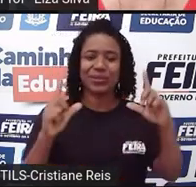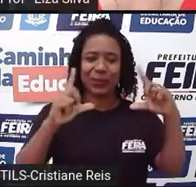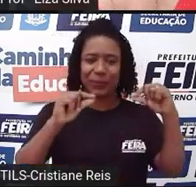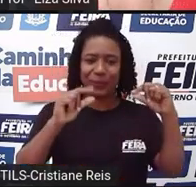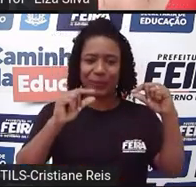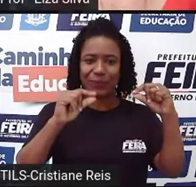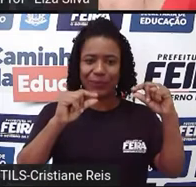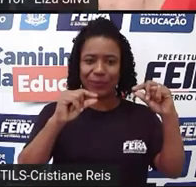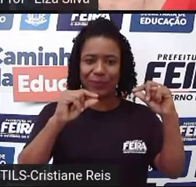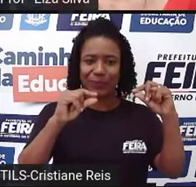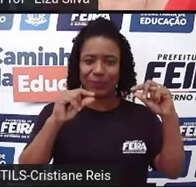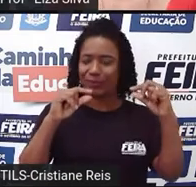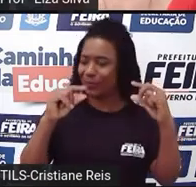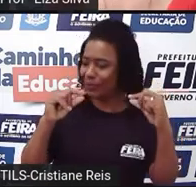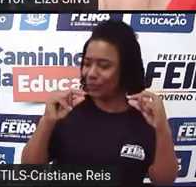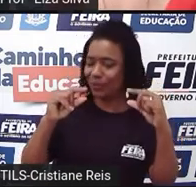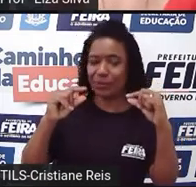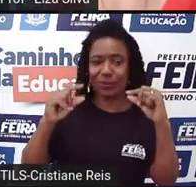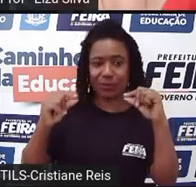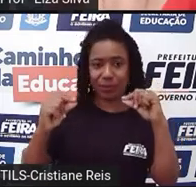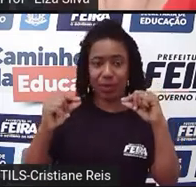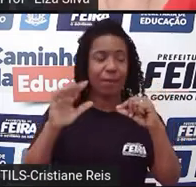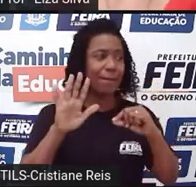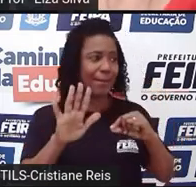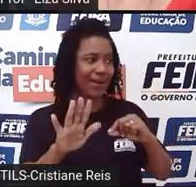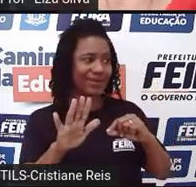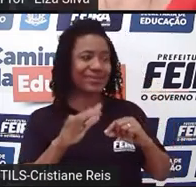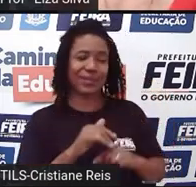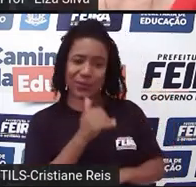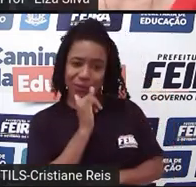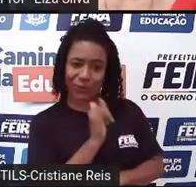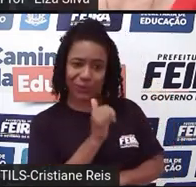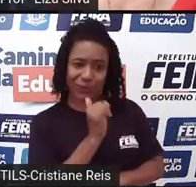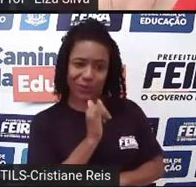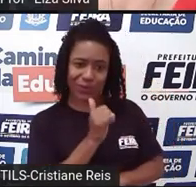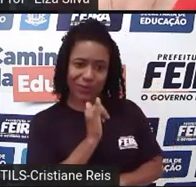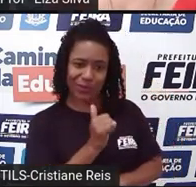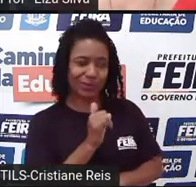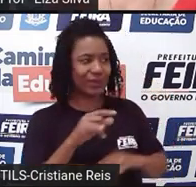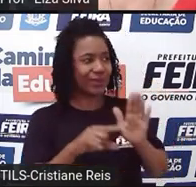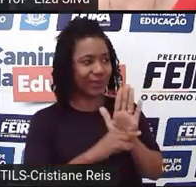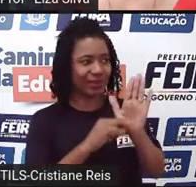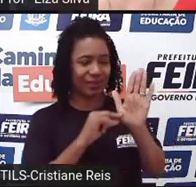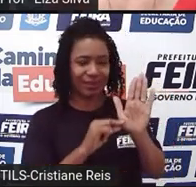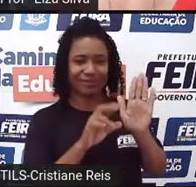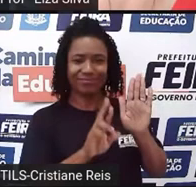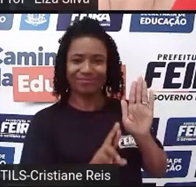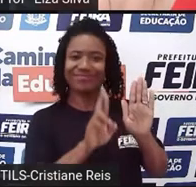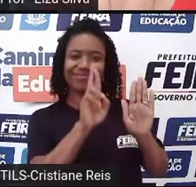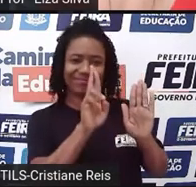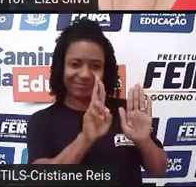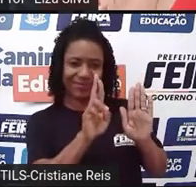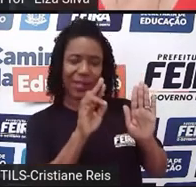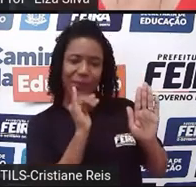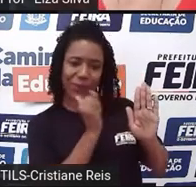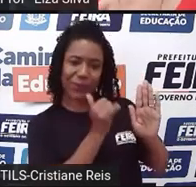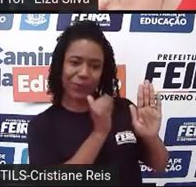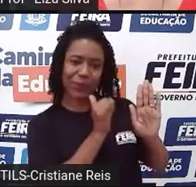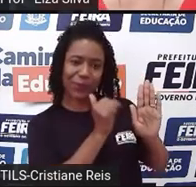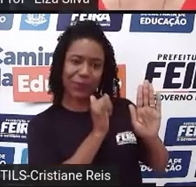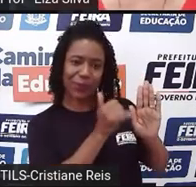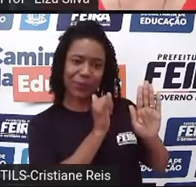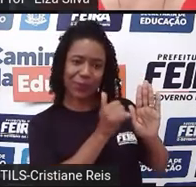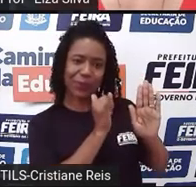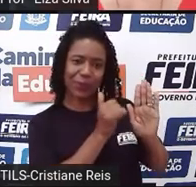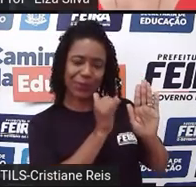-personagem, ora pode ser narrador-observador. Neste caso aí, nós temos um narrador-observador, que é aquele que conta